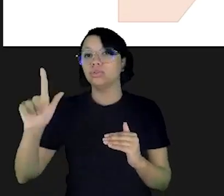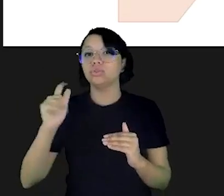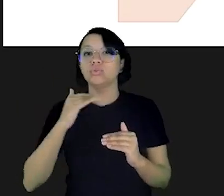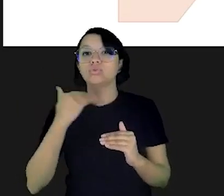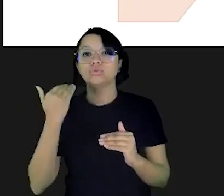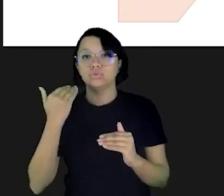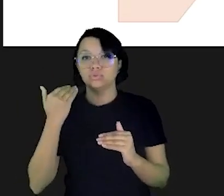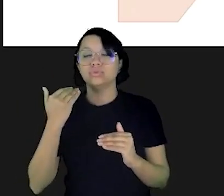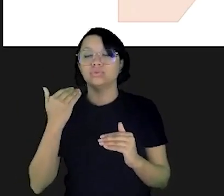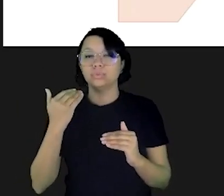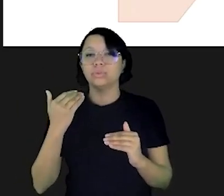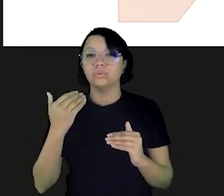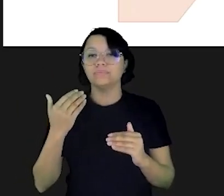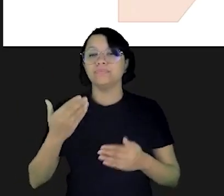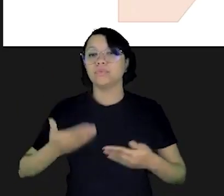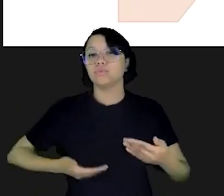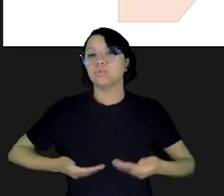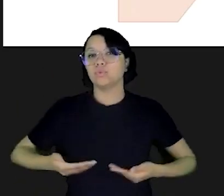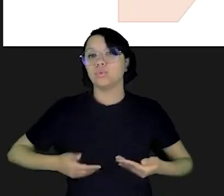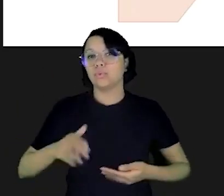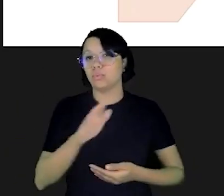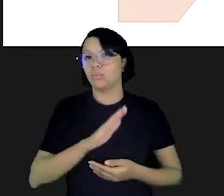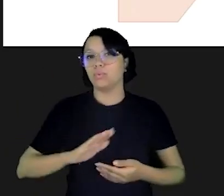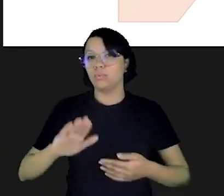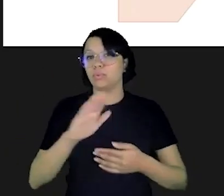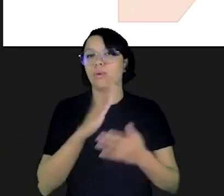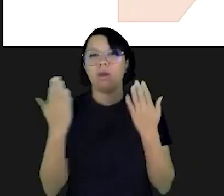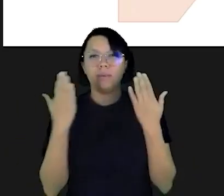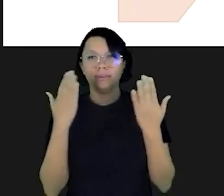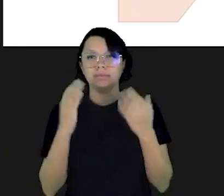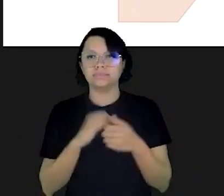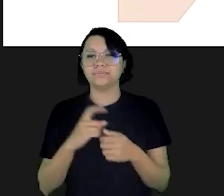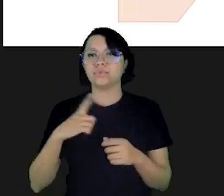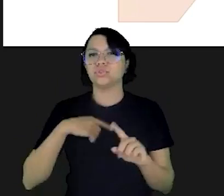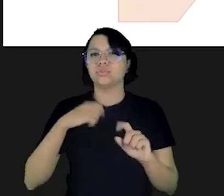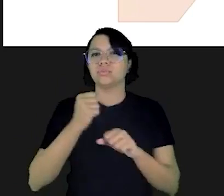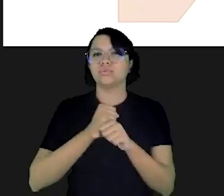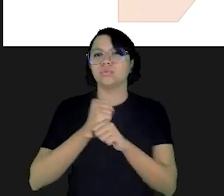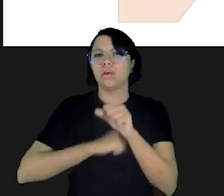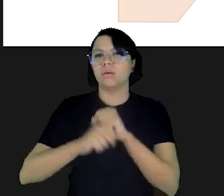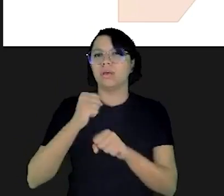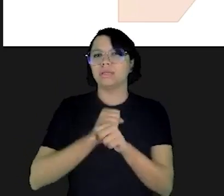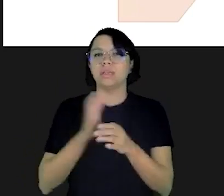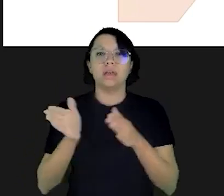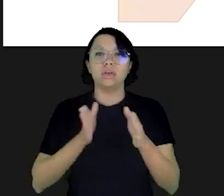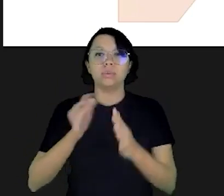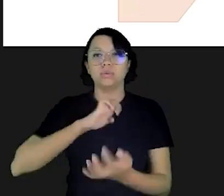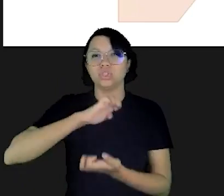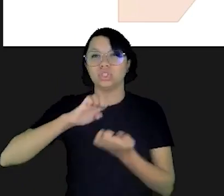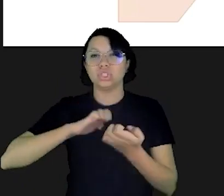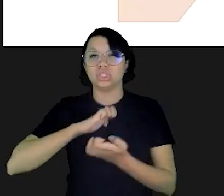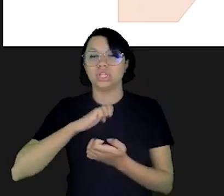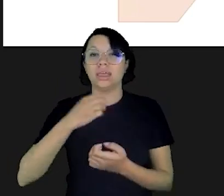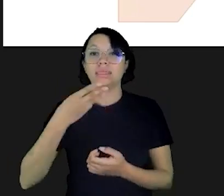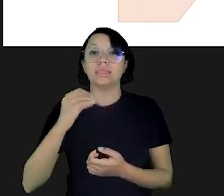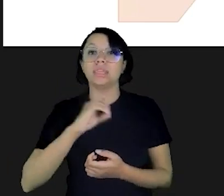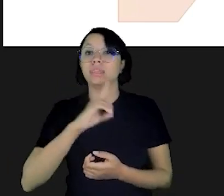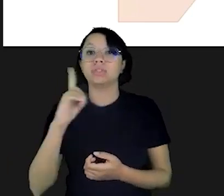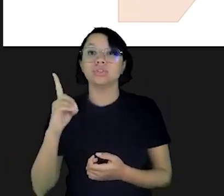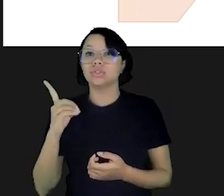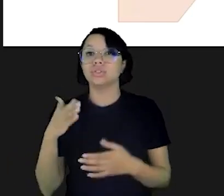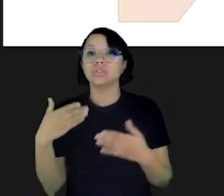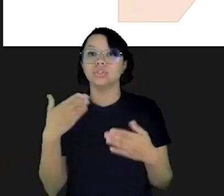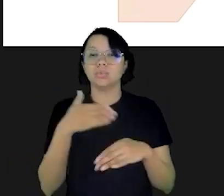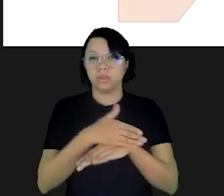entre os nossos vencimentos e os vencimentos de outros servidores do setor público nós tivemos ano passado um período de